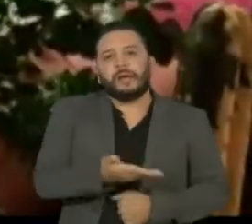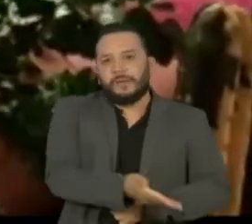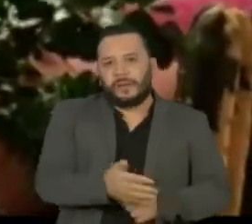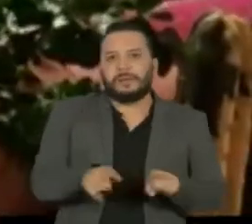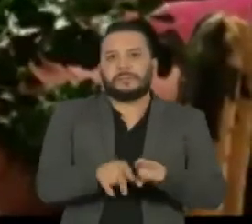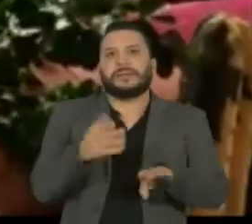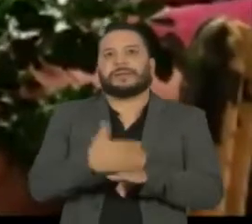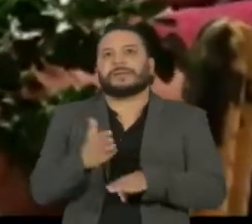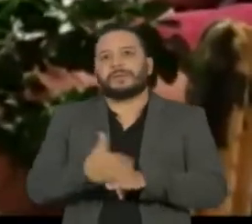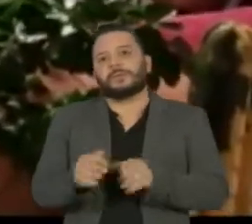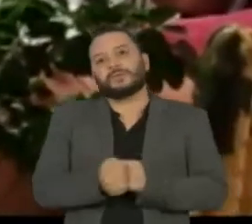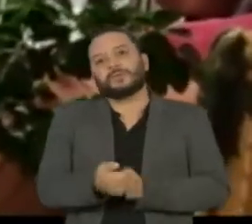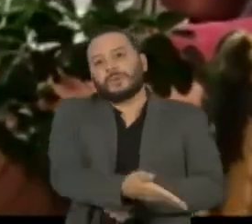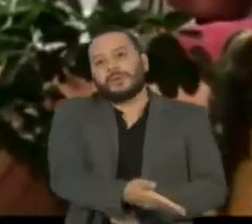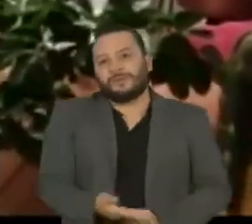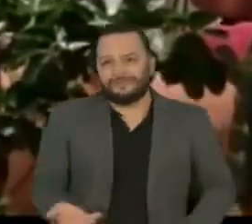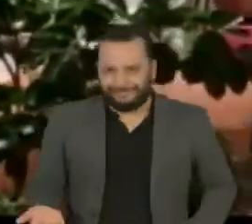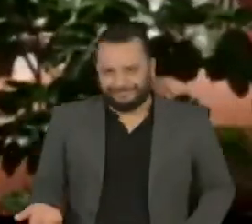de treinamento.